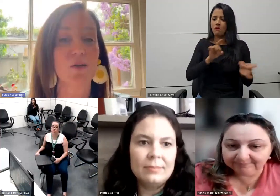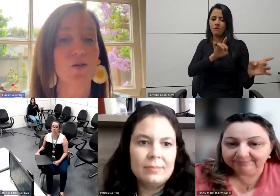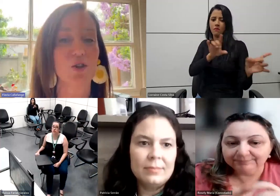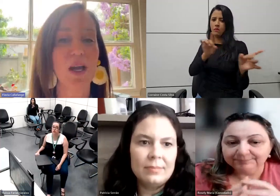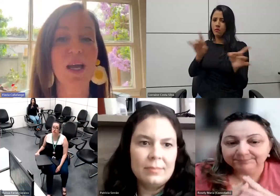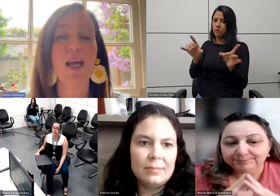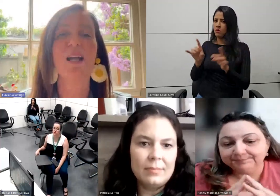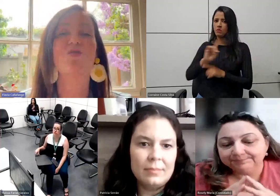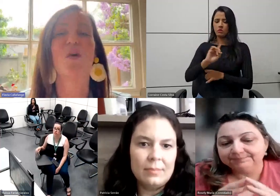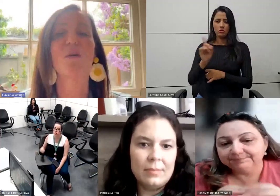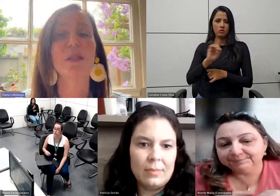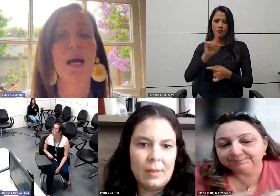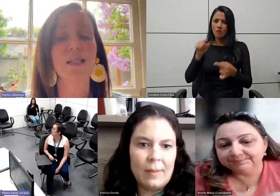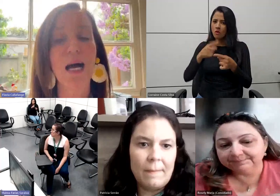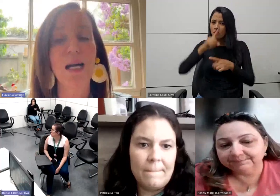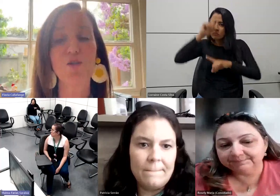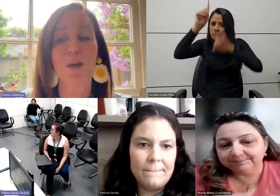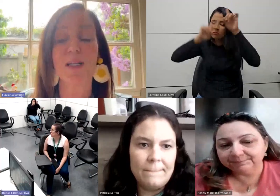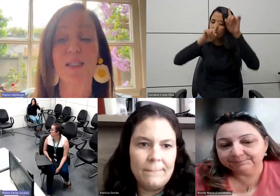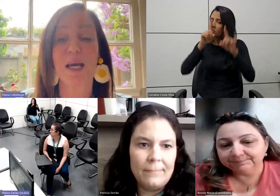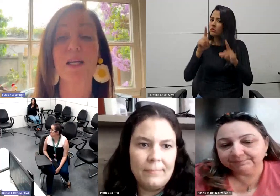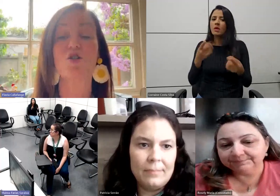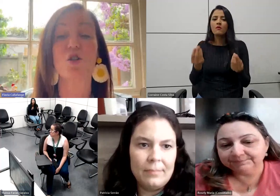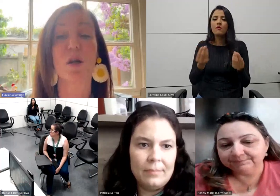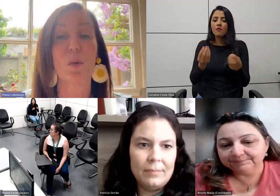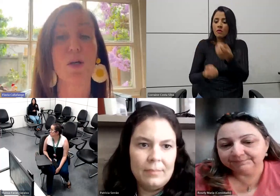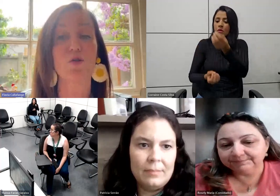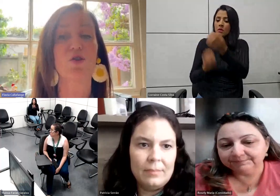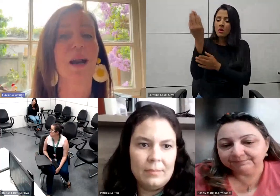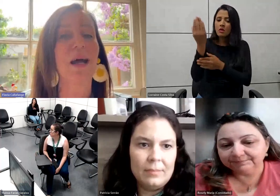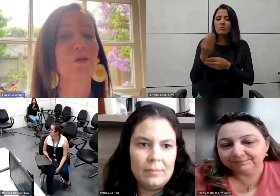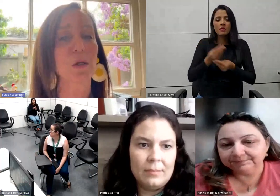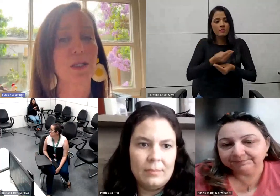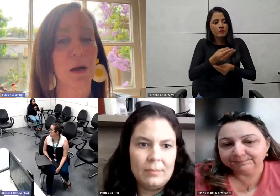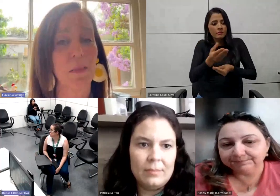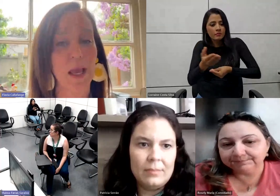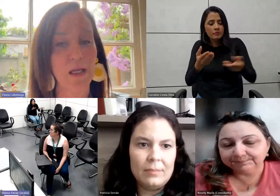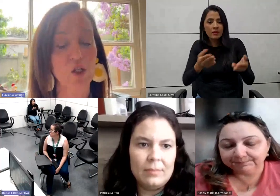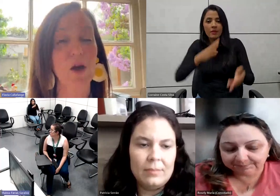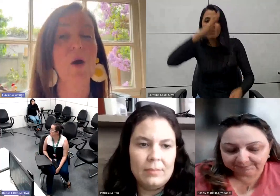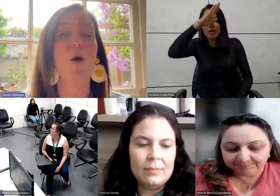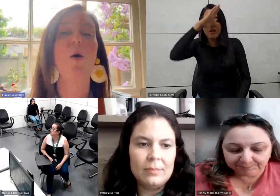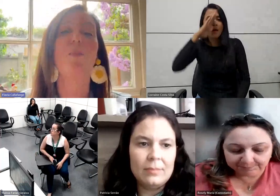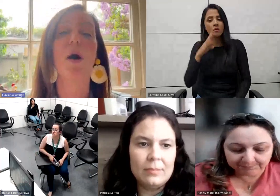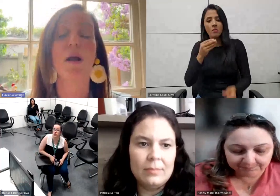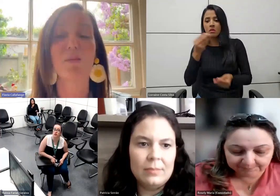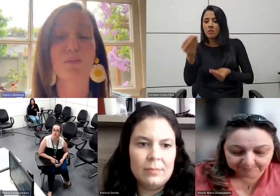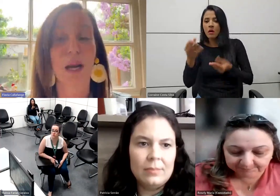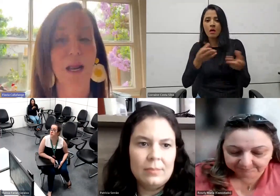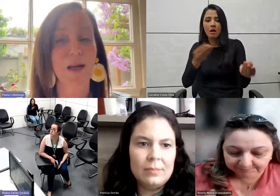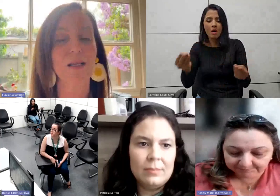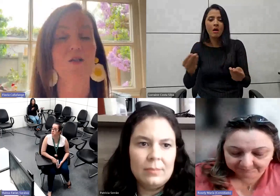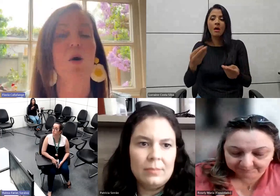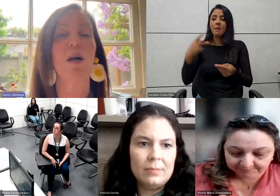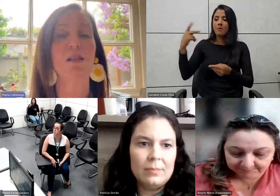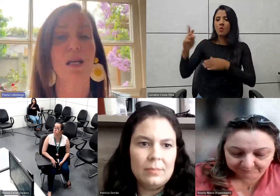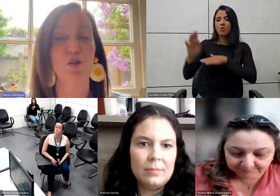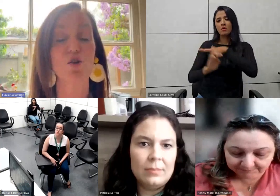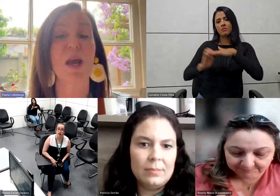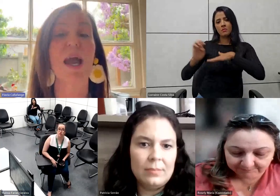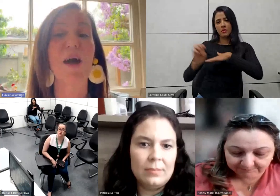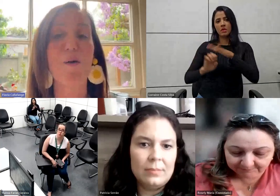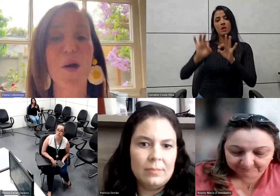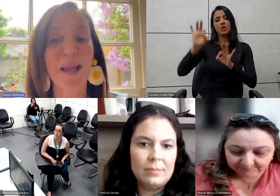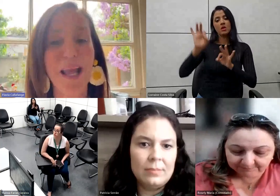vendidos. Eles foram idealizados para serem distribuídos gratuitamente por empresas e